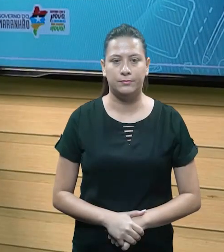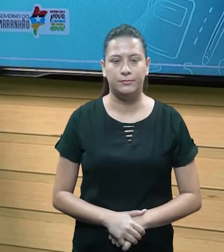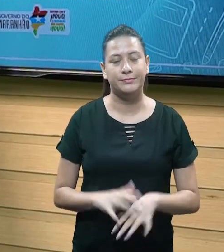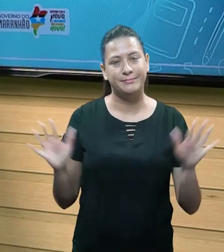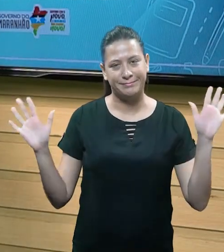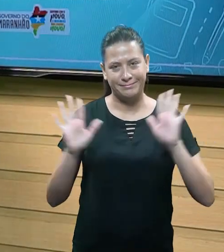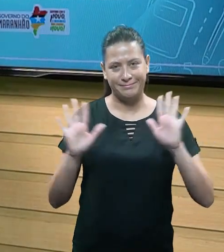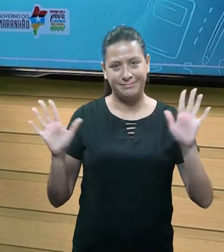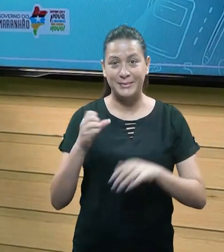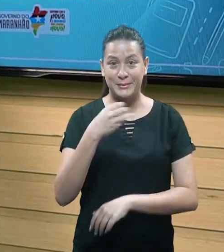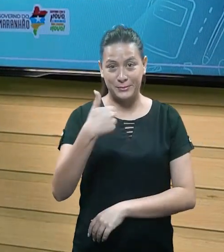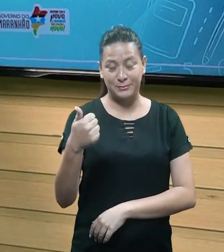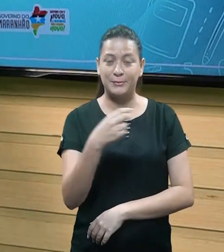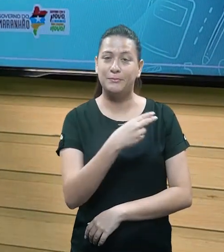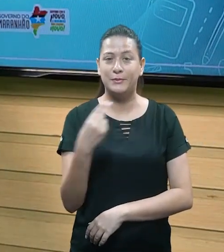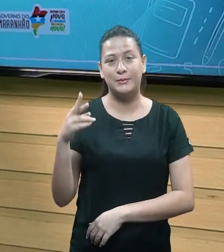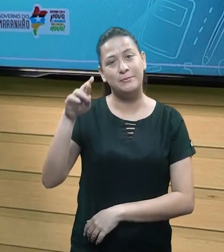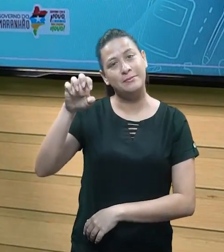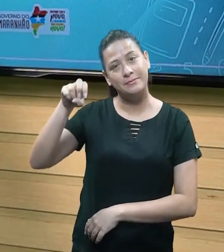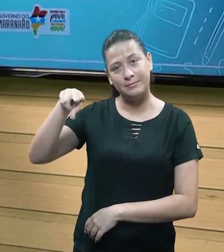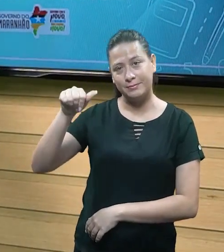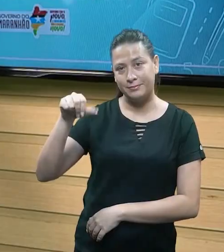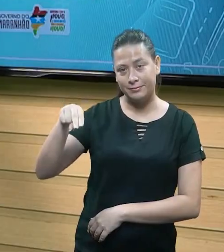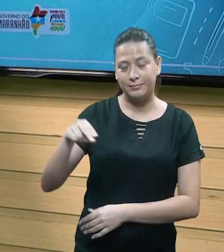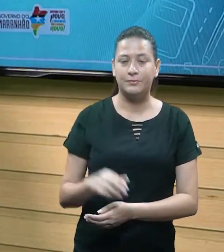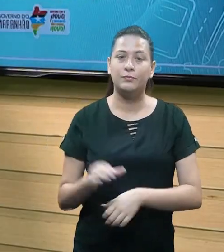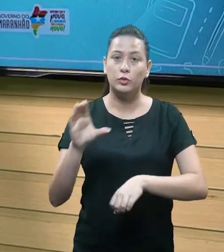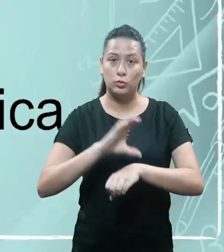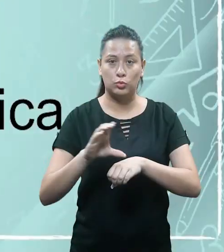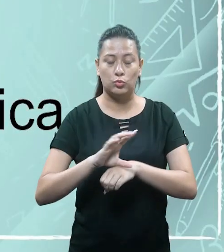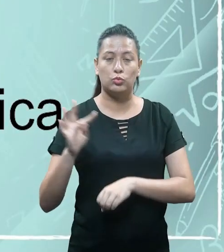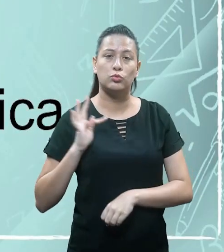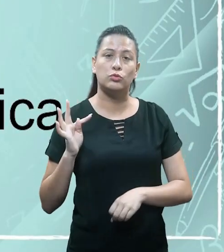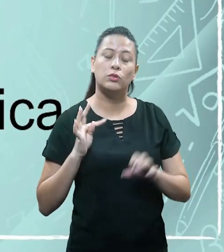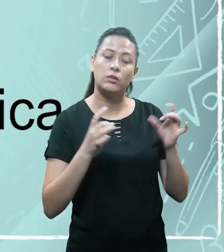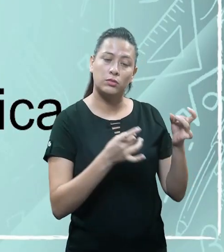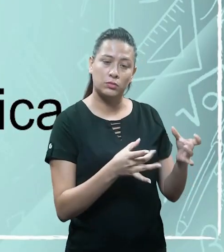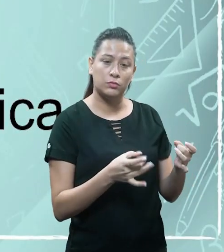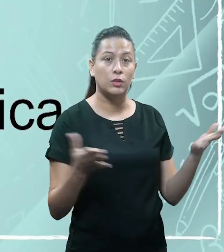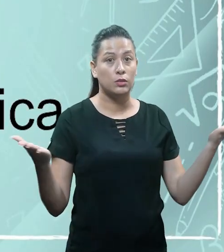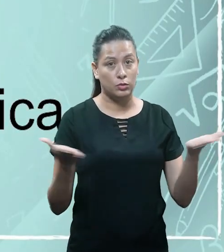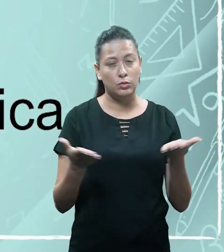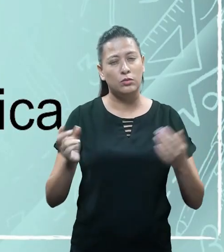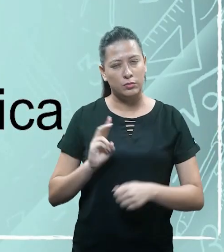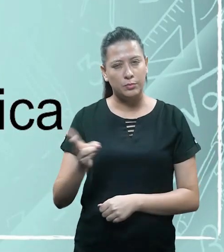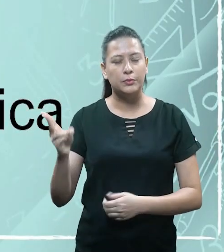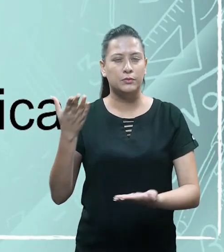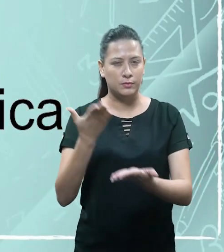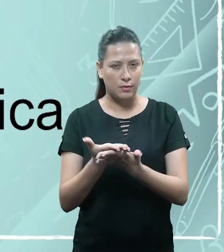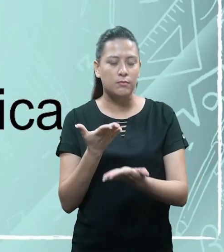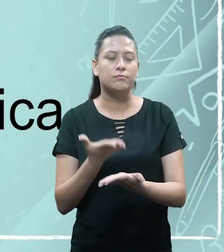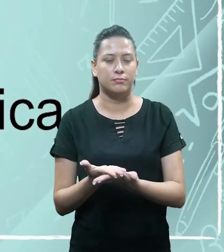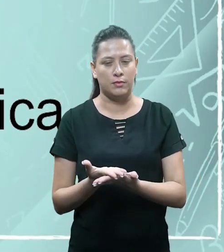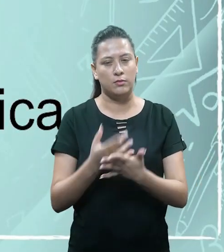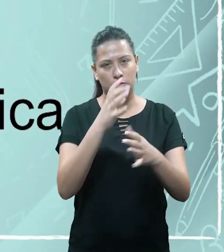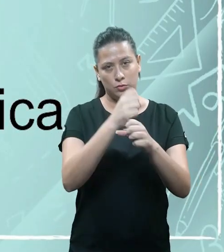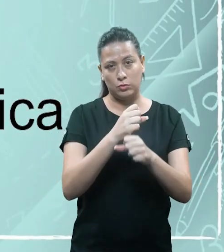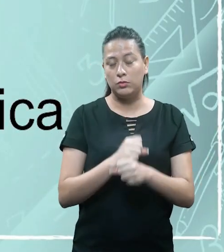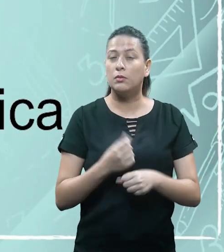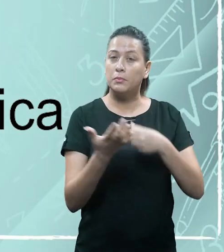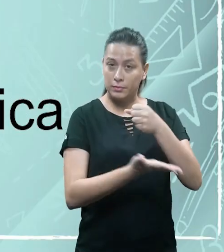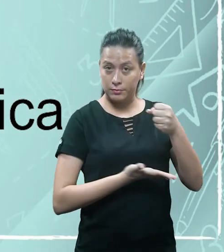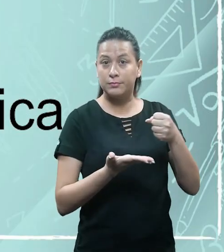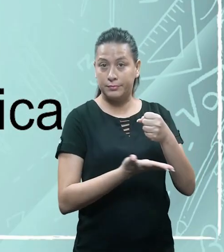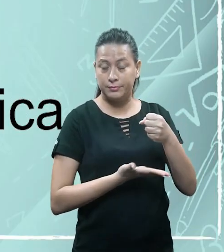Olá pessoal, tudo bem? Sou o professor Renan Robson do curso de técnico em vindas e hoje nós vamos dar continuidade com a nossa disciplina de contabilidade